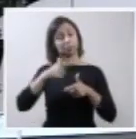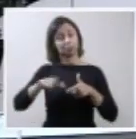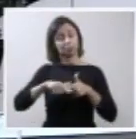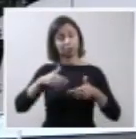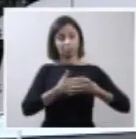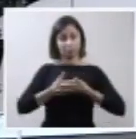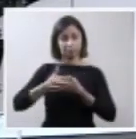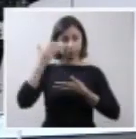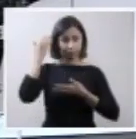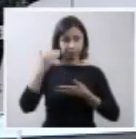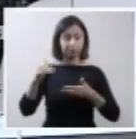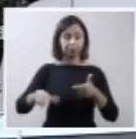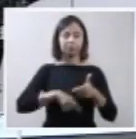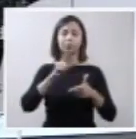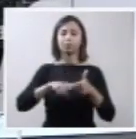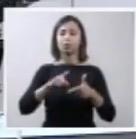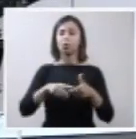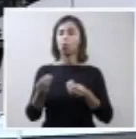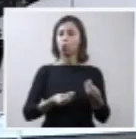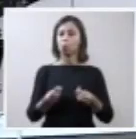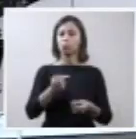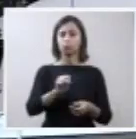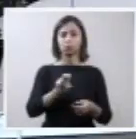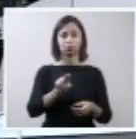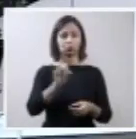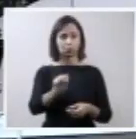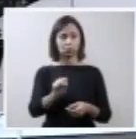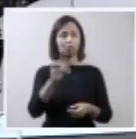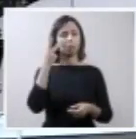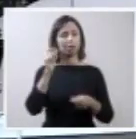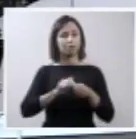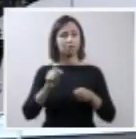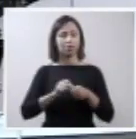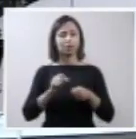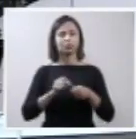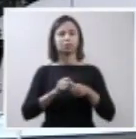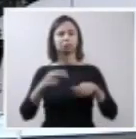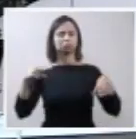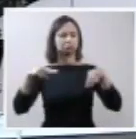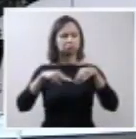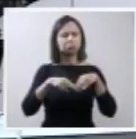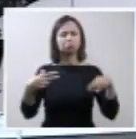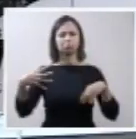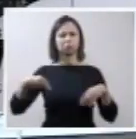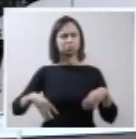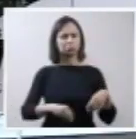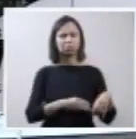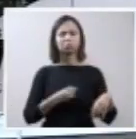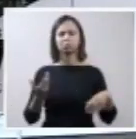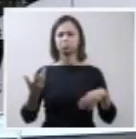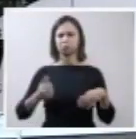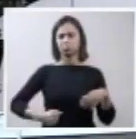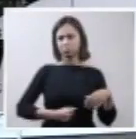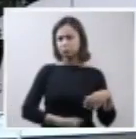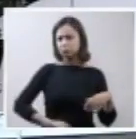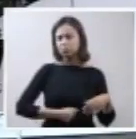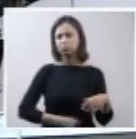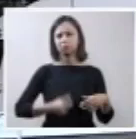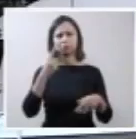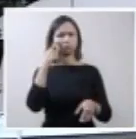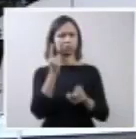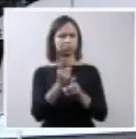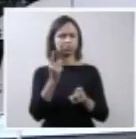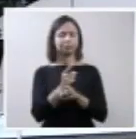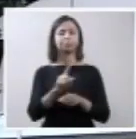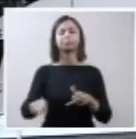sobre as condições do Sistema Único de Saúde para realizar os exames de diagnóstico. E no terceiro, sobre